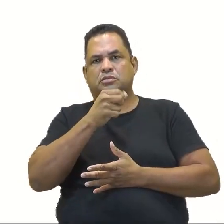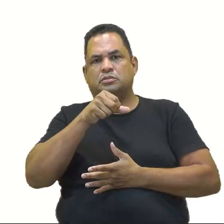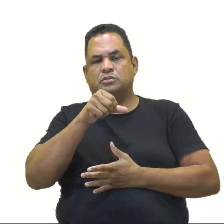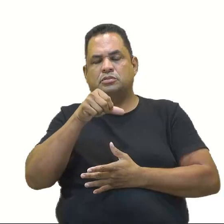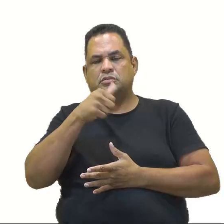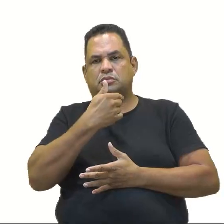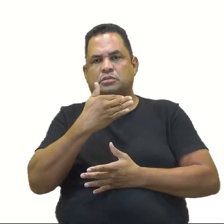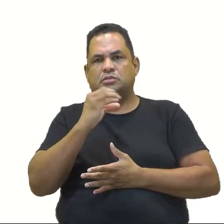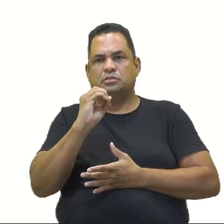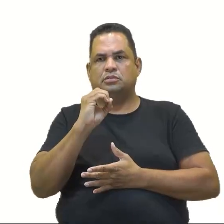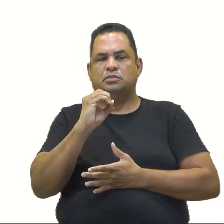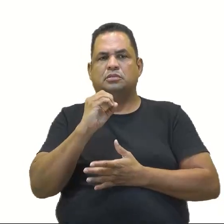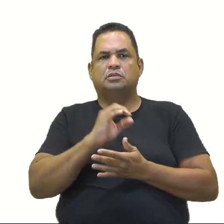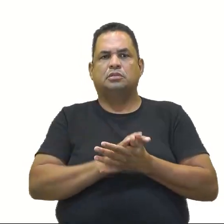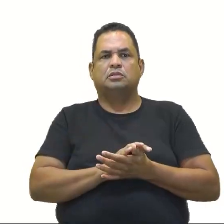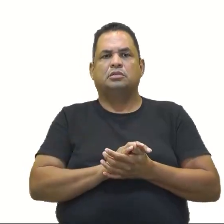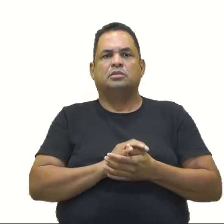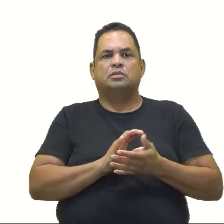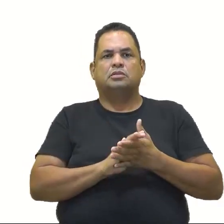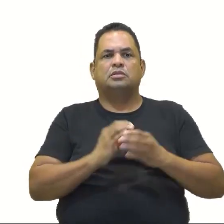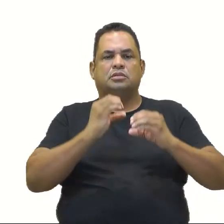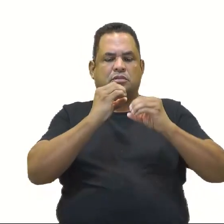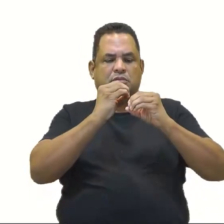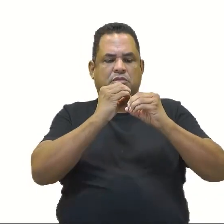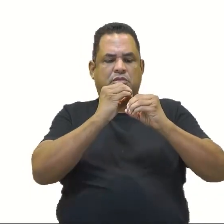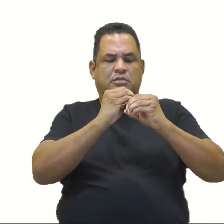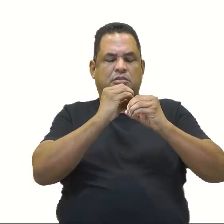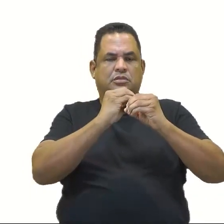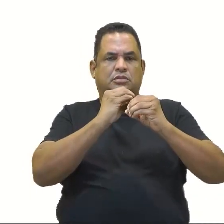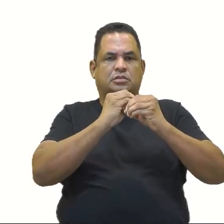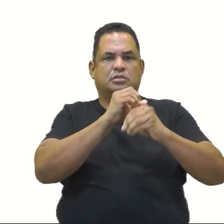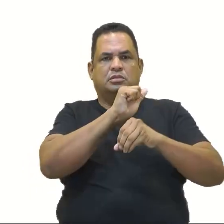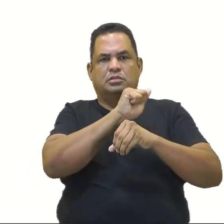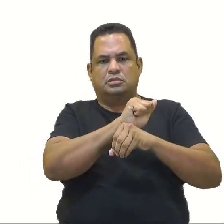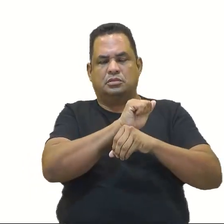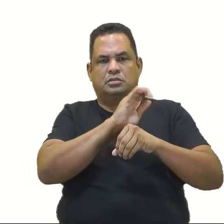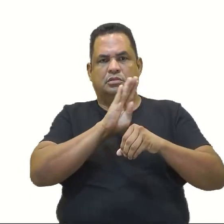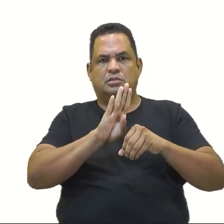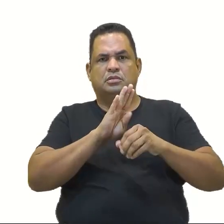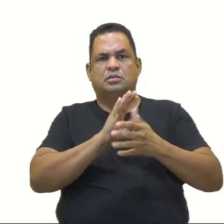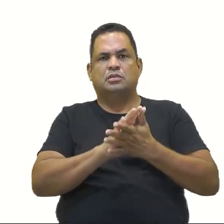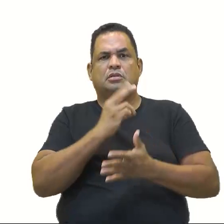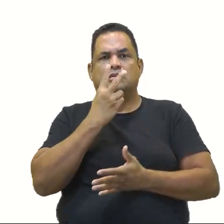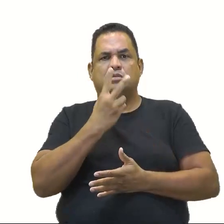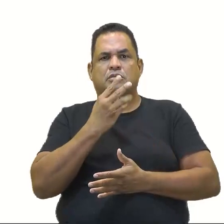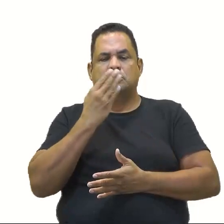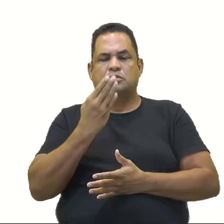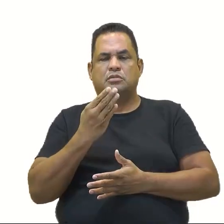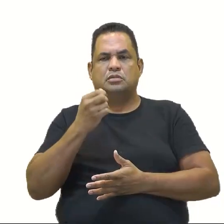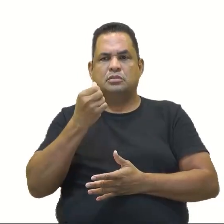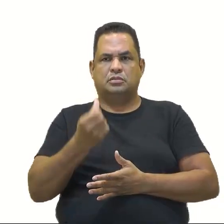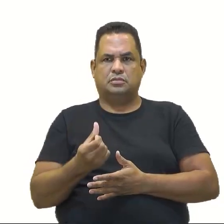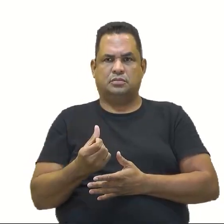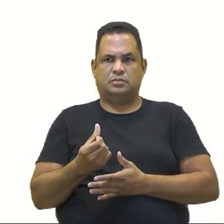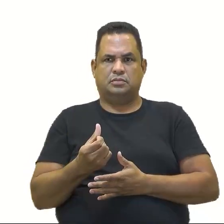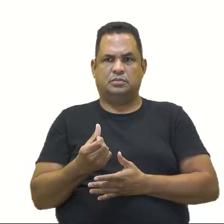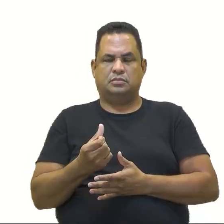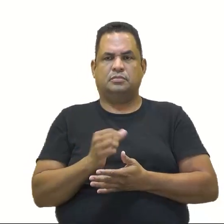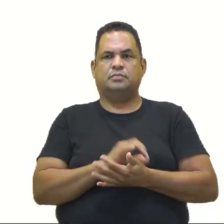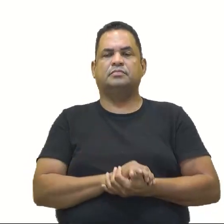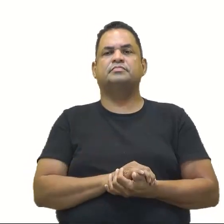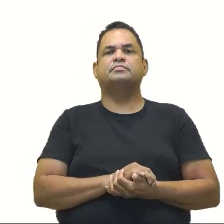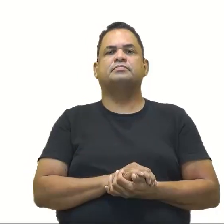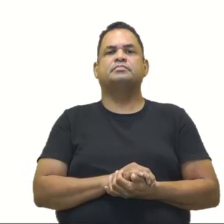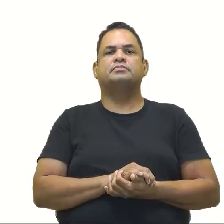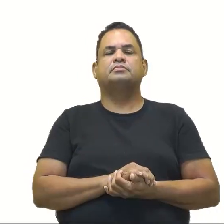9 e 10, que a interseção entre A e B é 2, 4 e 6.